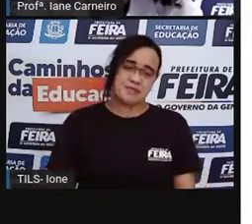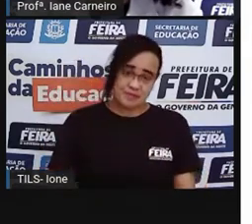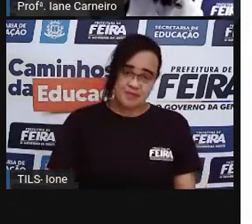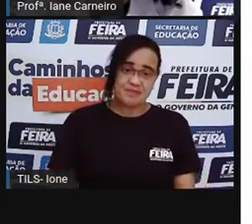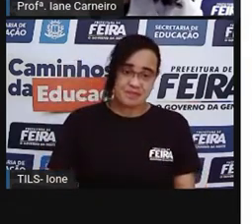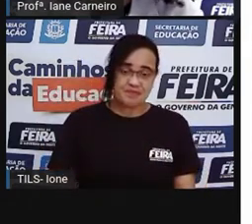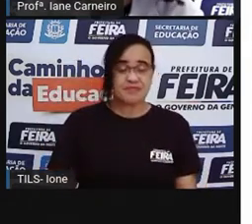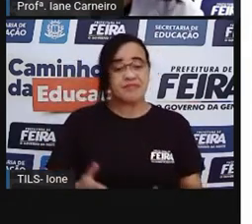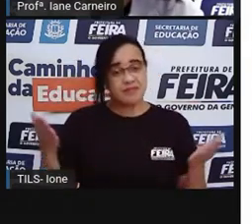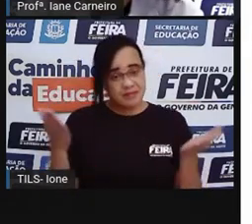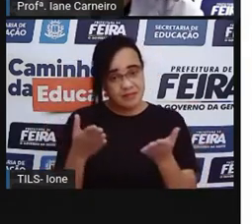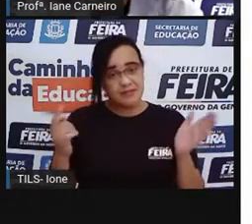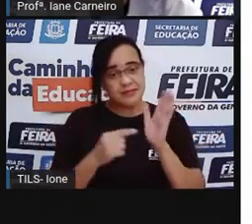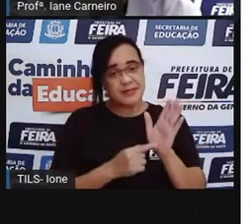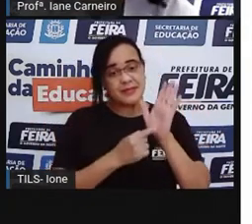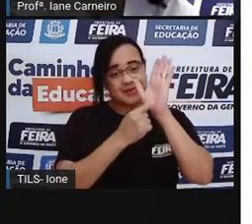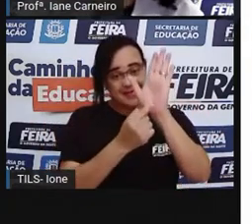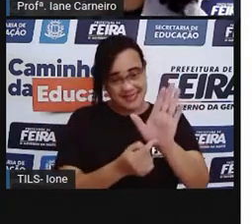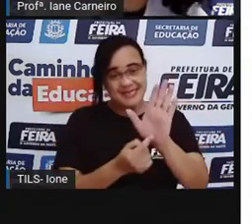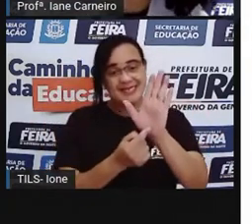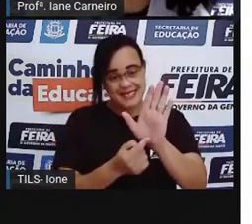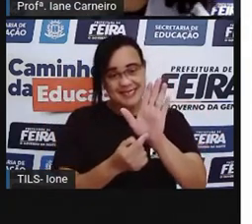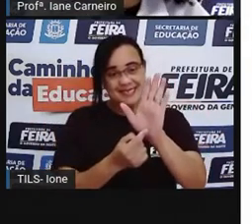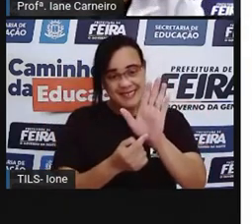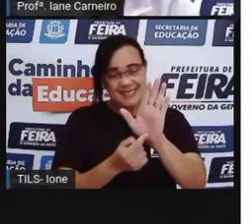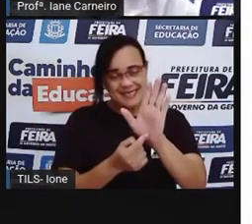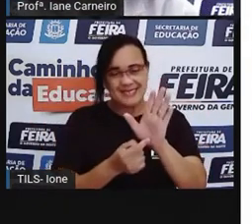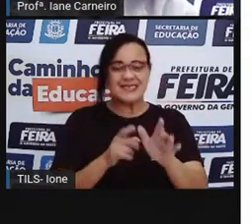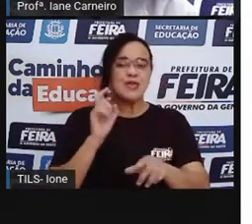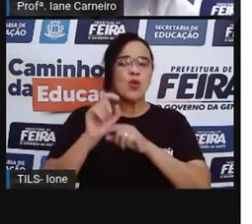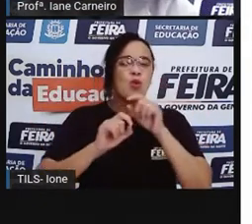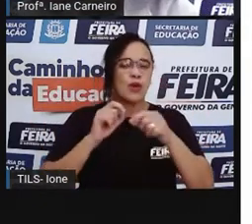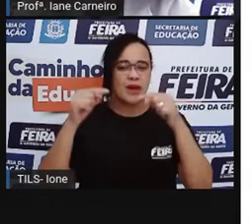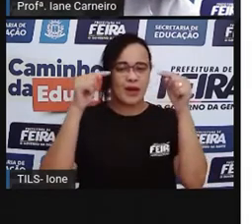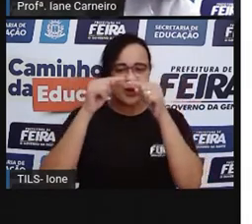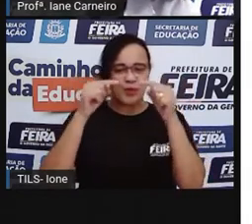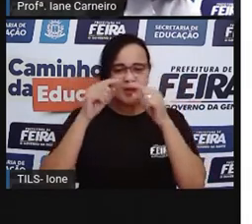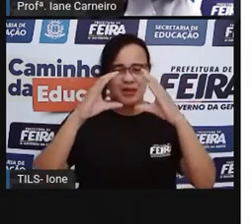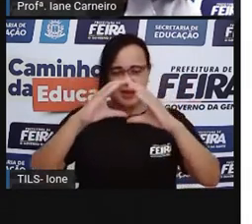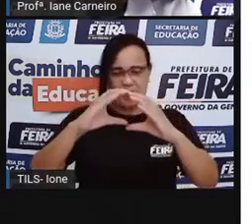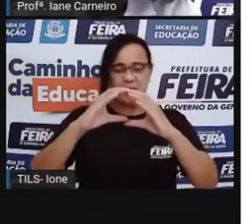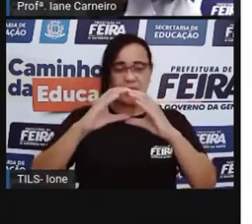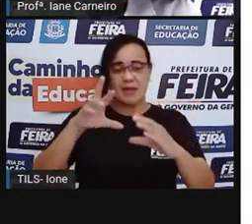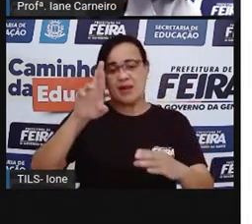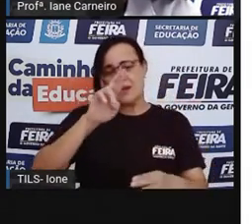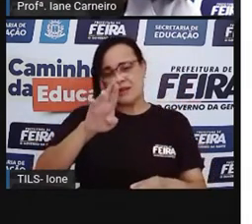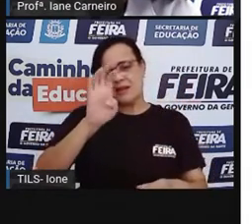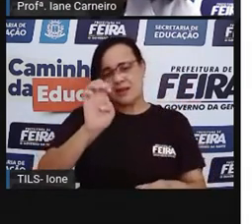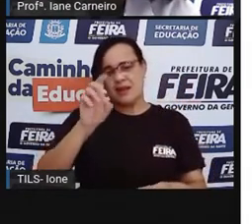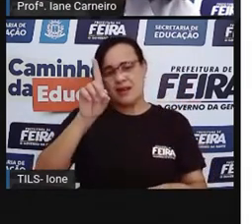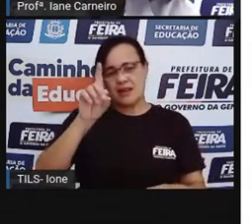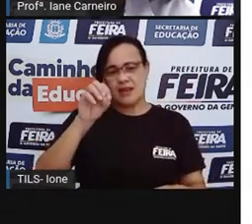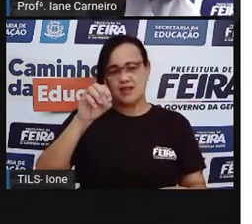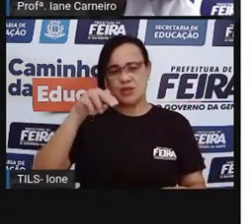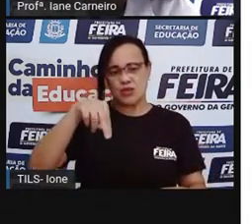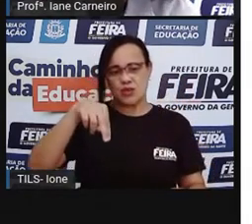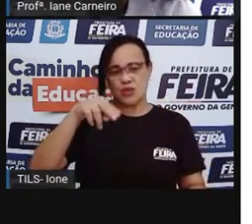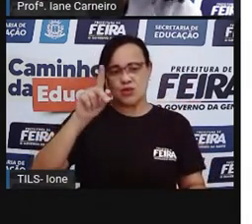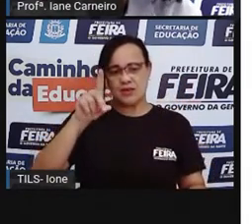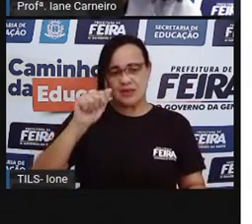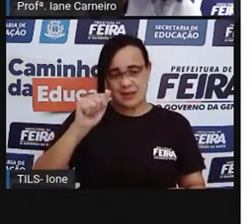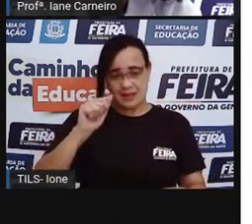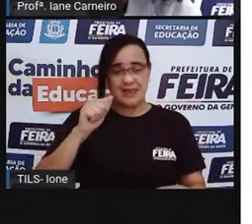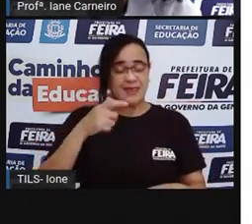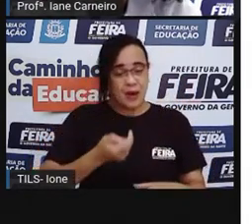brincadeiras redondas, né? Que você pode estar brincando. Então, a primeira, ó, é a bola de gude.